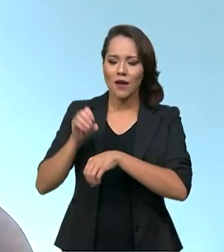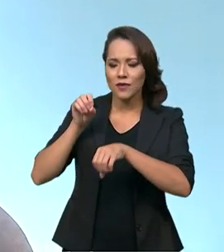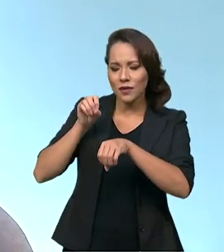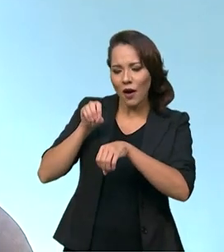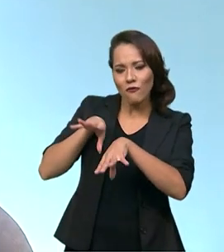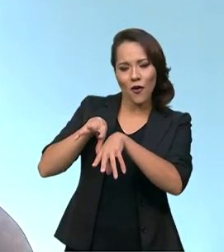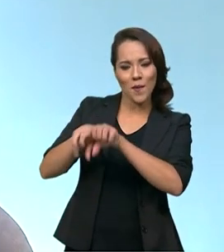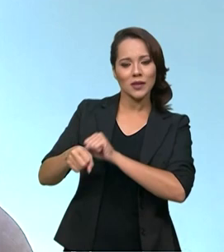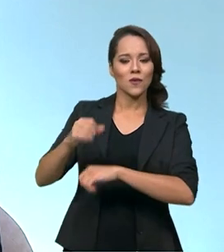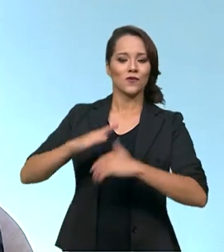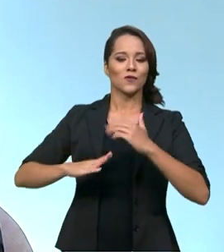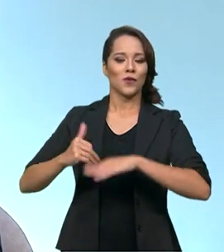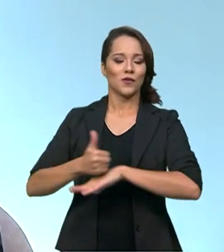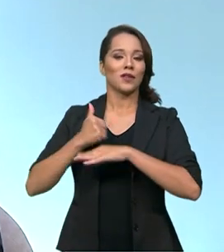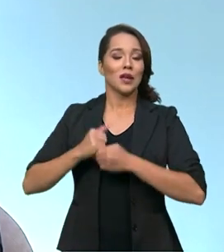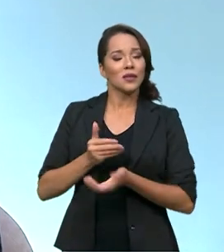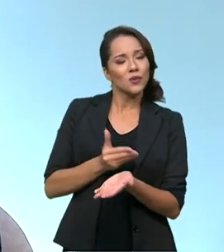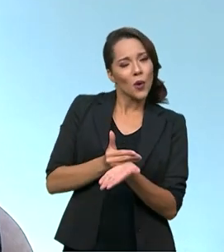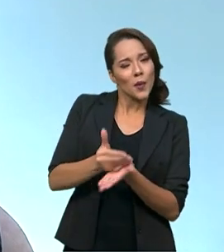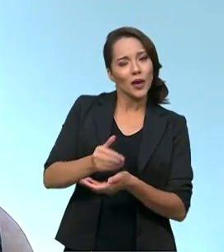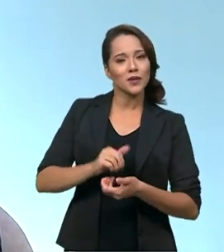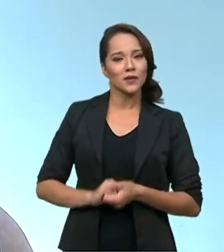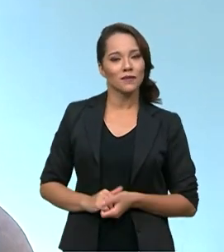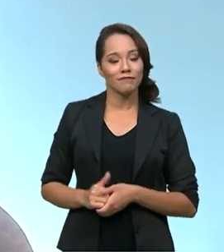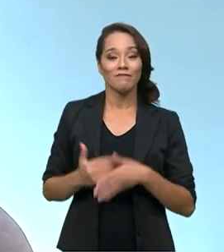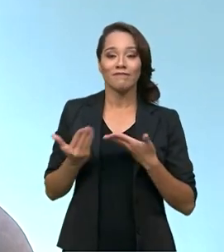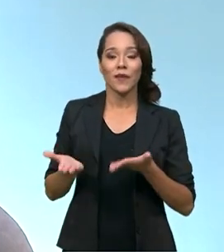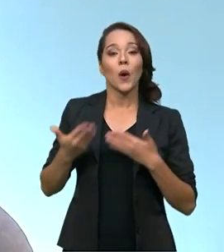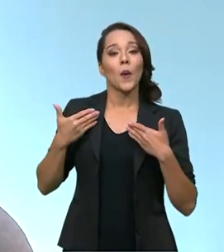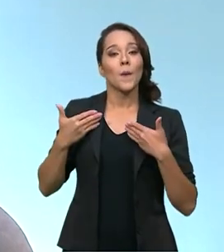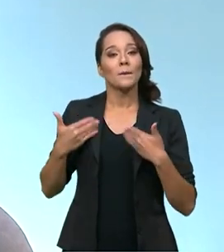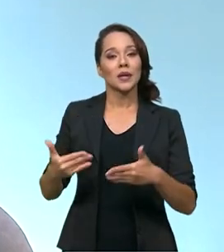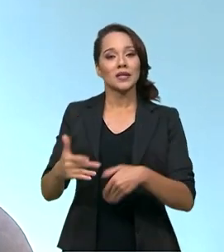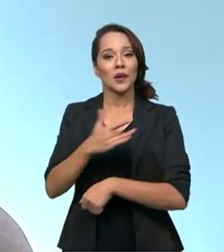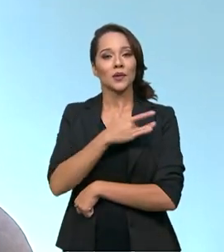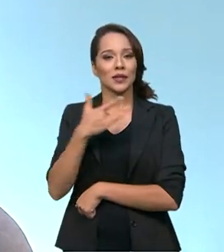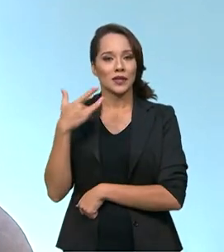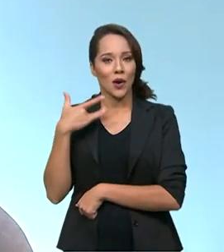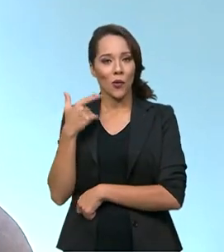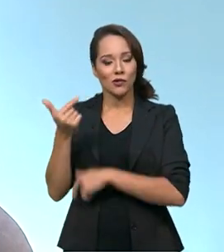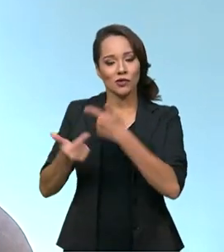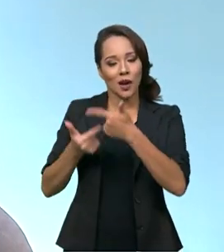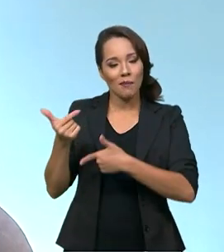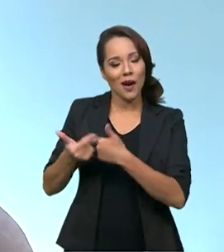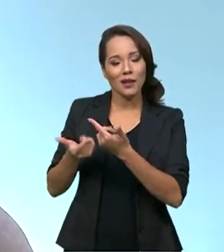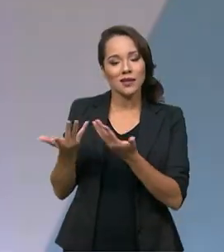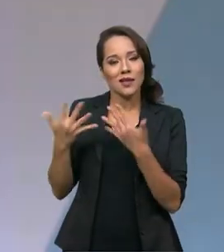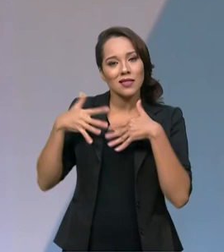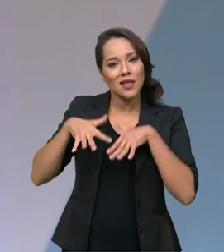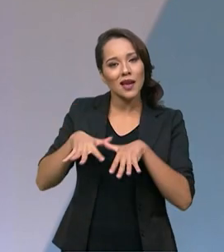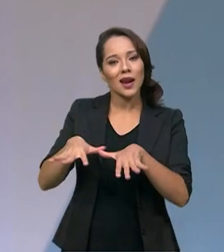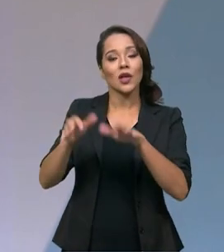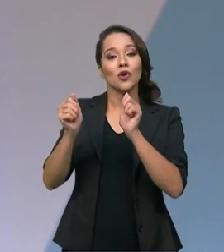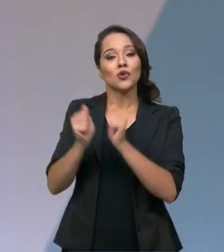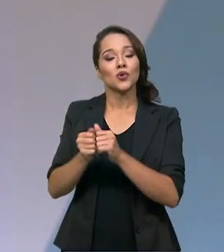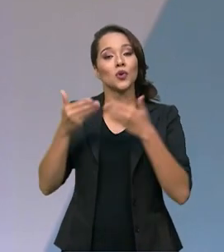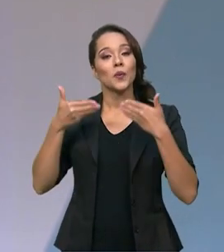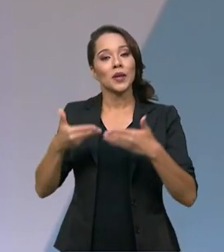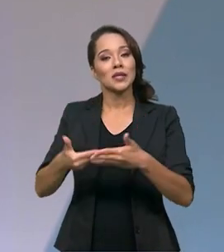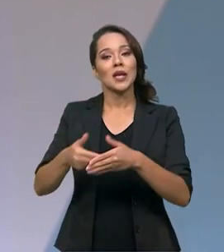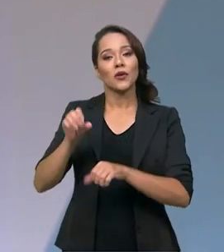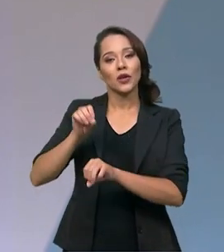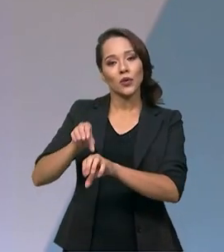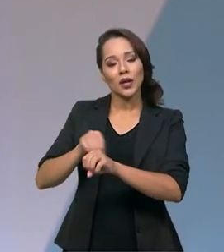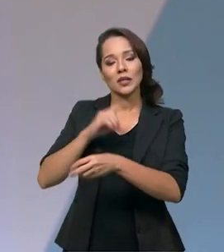desses profissionais desde o início. Então, nesse sentido, o Ministério da Saúde atua de forma integrada com o Ministério da